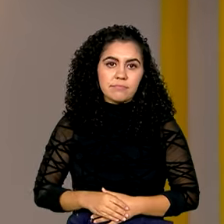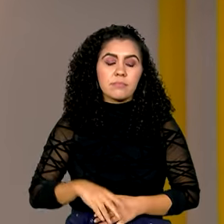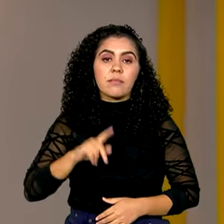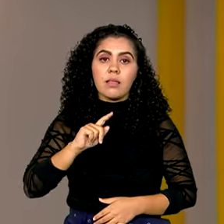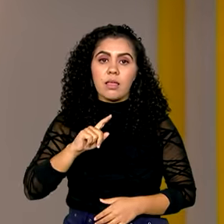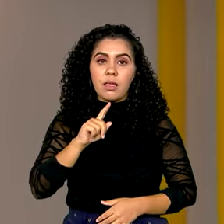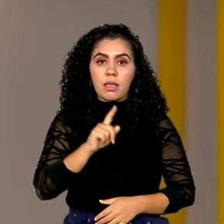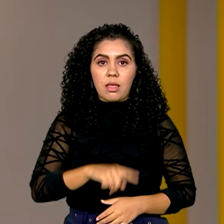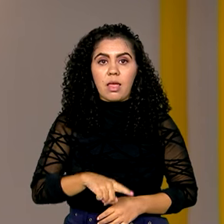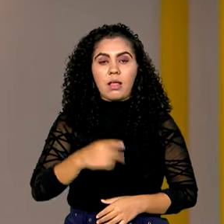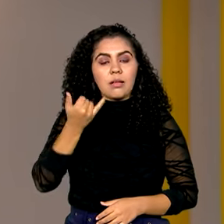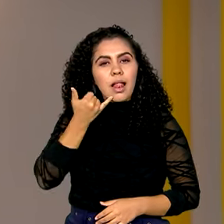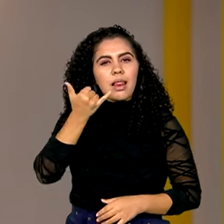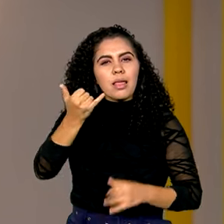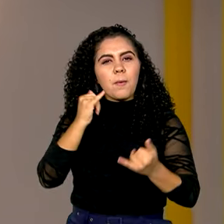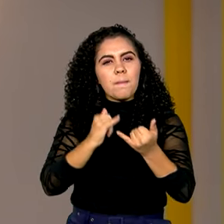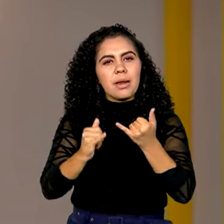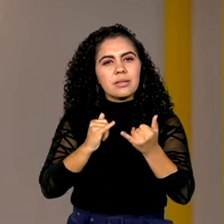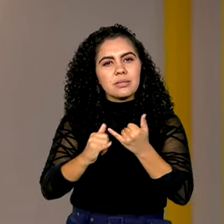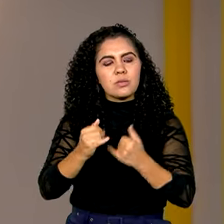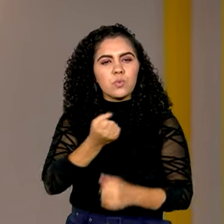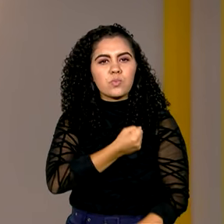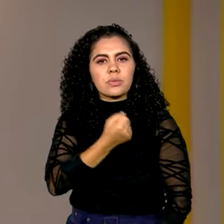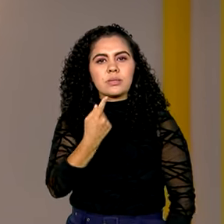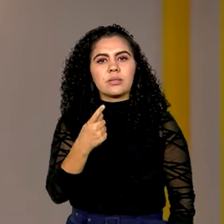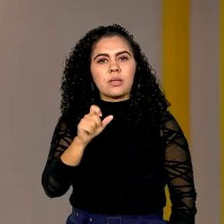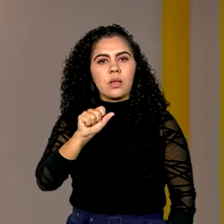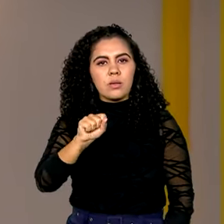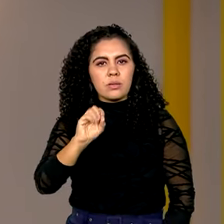equivalente ao Ligue 180, a central de atendimento às mulheres. as brasileiras às